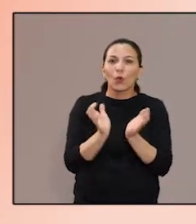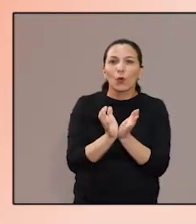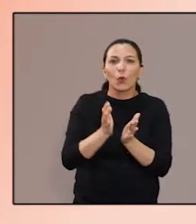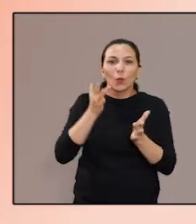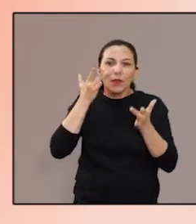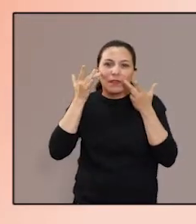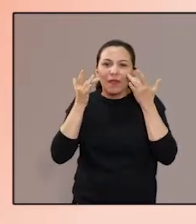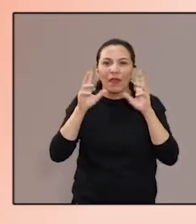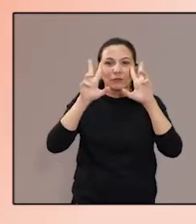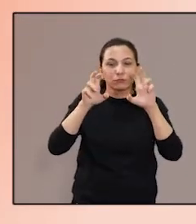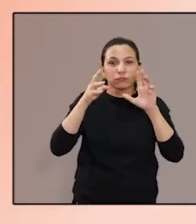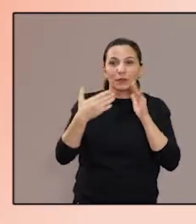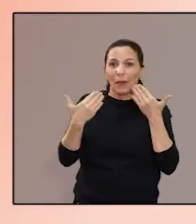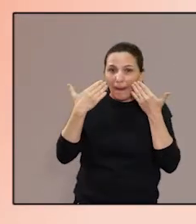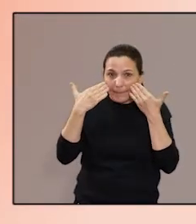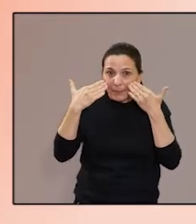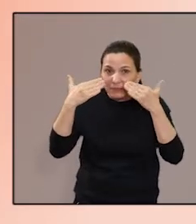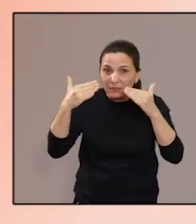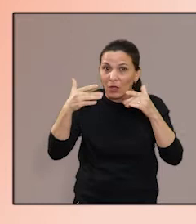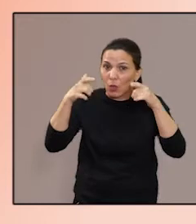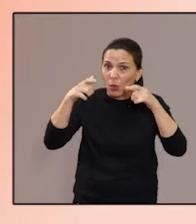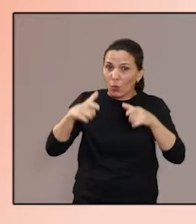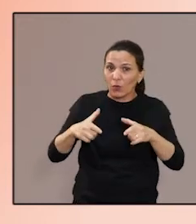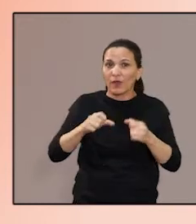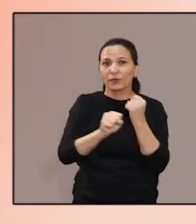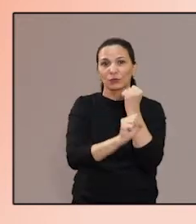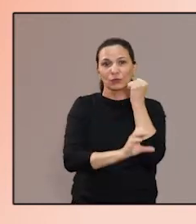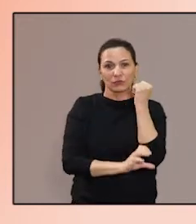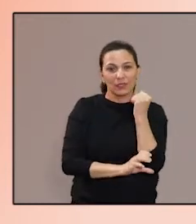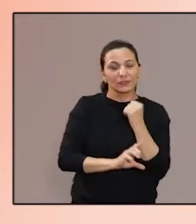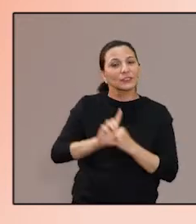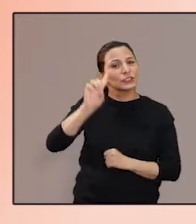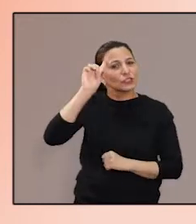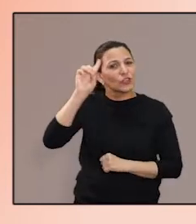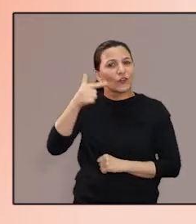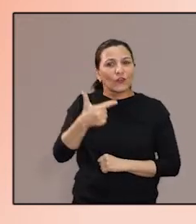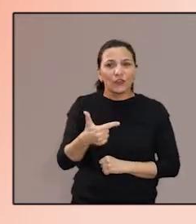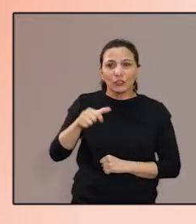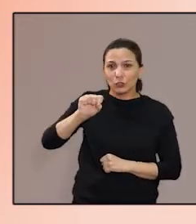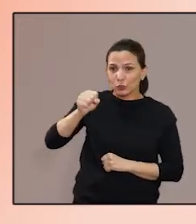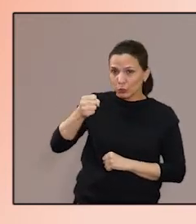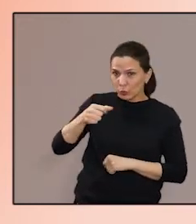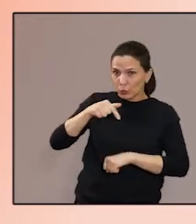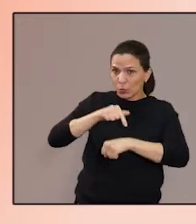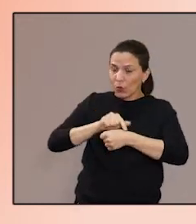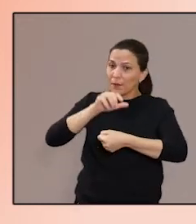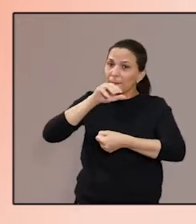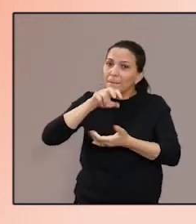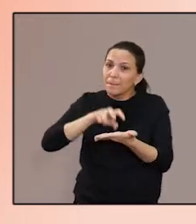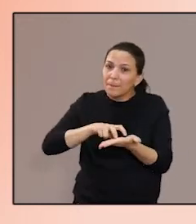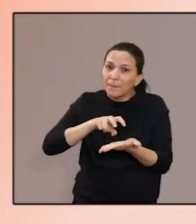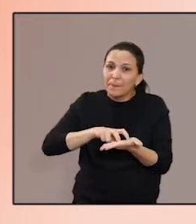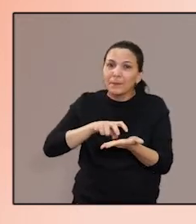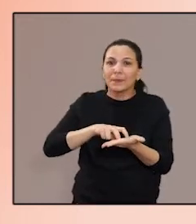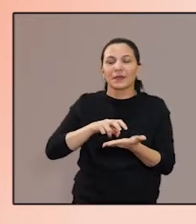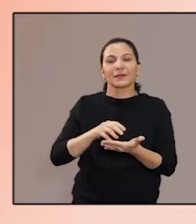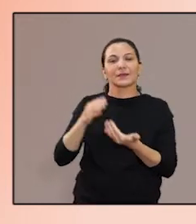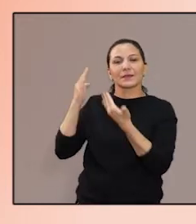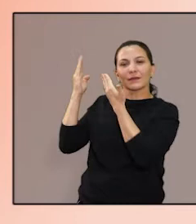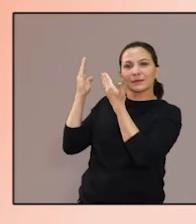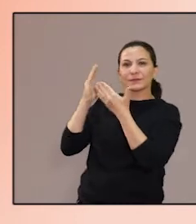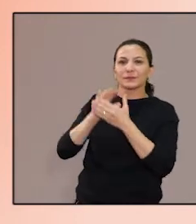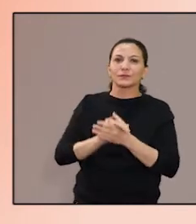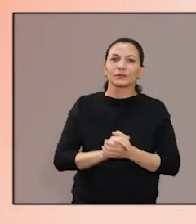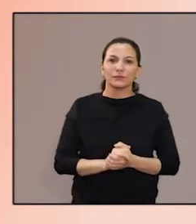O espetáculo A Fuga dos Três Porquinhos, do grupo Ciranda Roda Mundo, será apresentado no Sesc, dia 28,